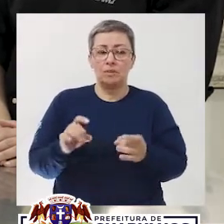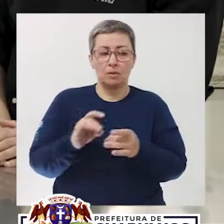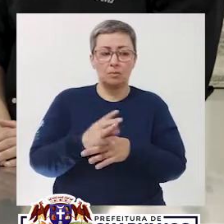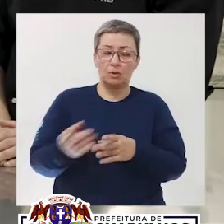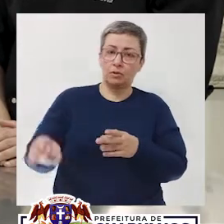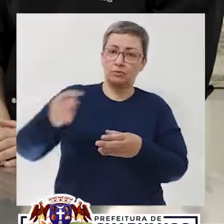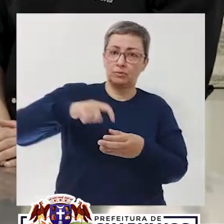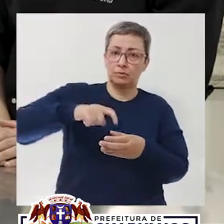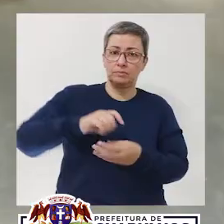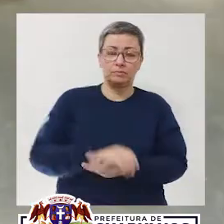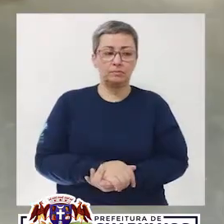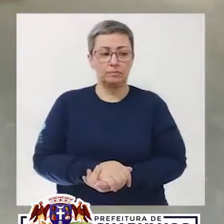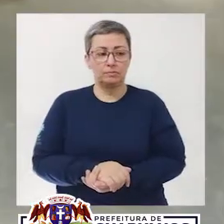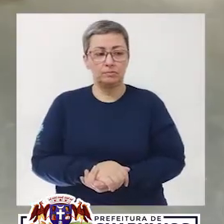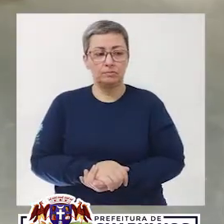Volta aqui.